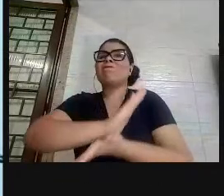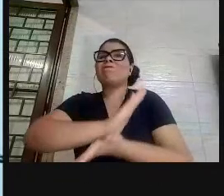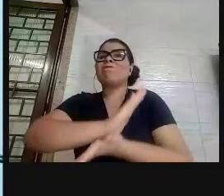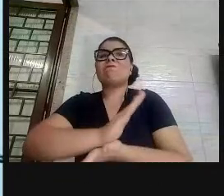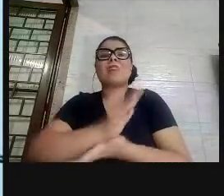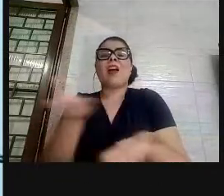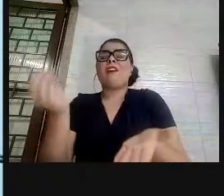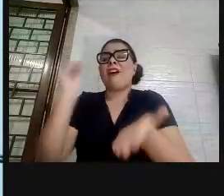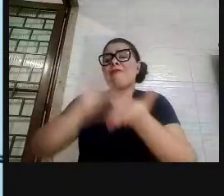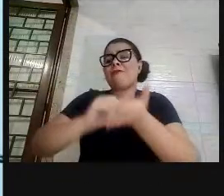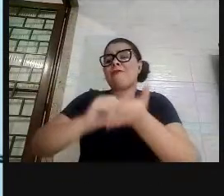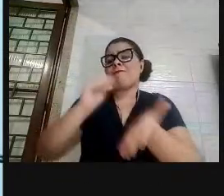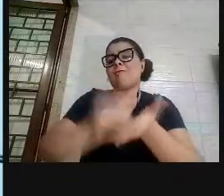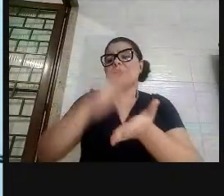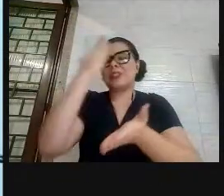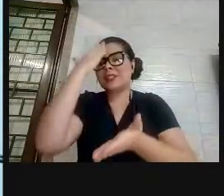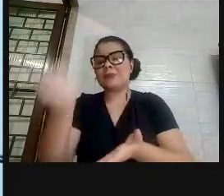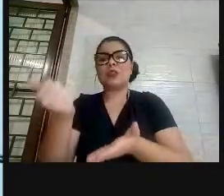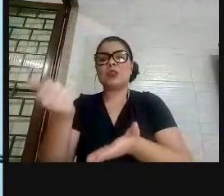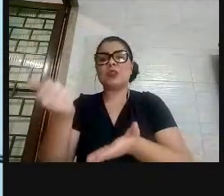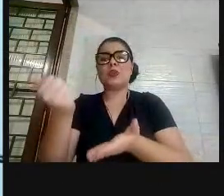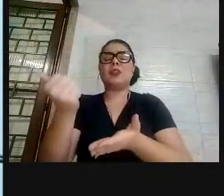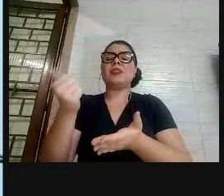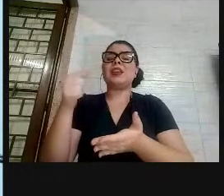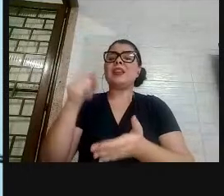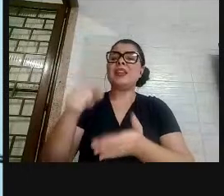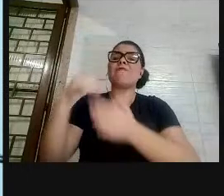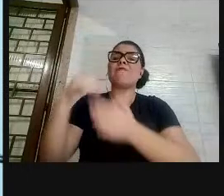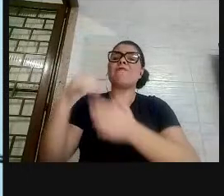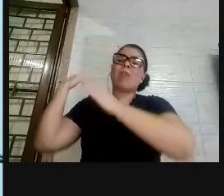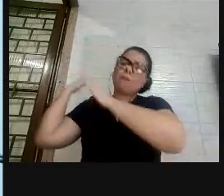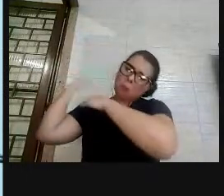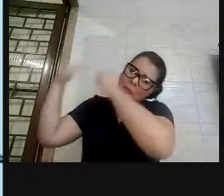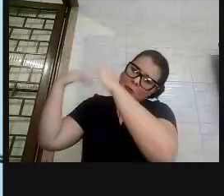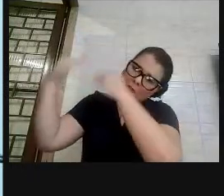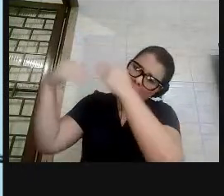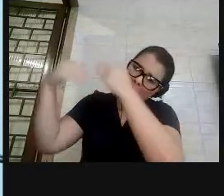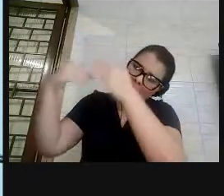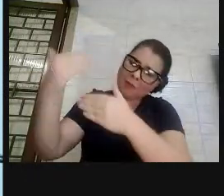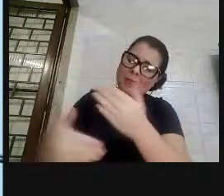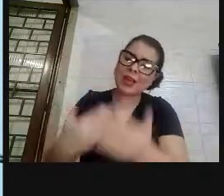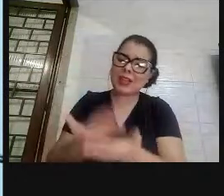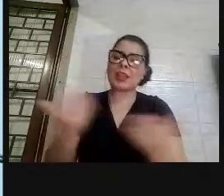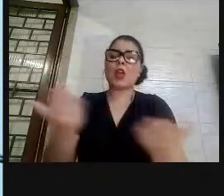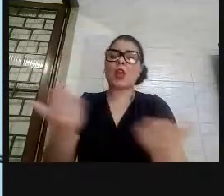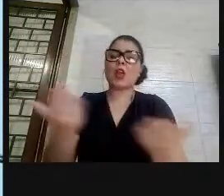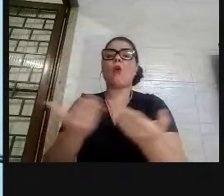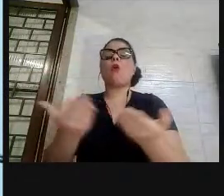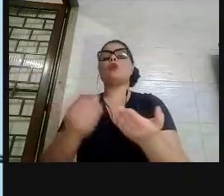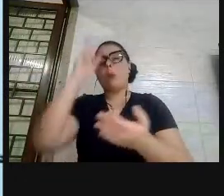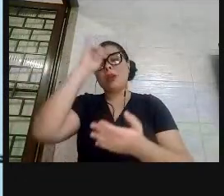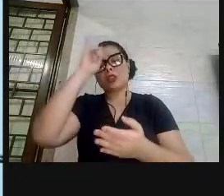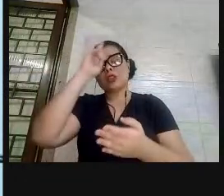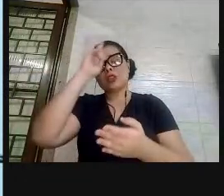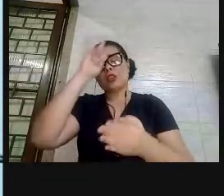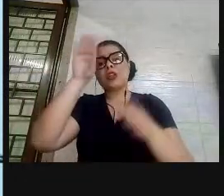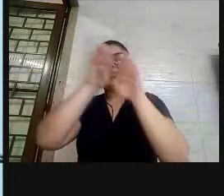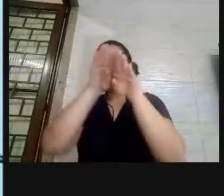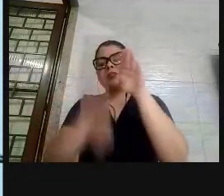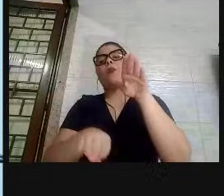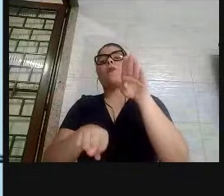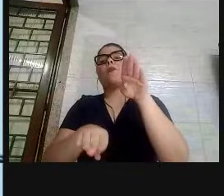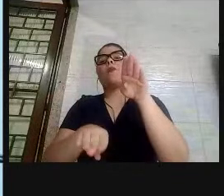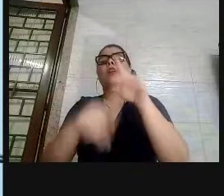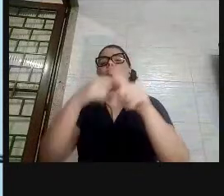essa herança escravocrata, essa herança perversa, de desigualdade, de violência, tem contra os pobres.